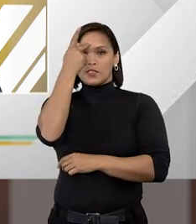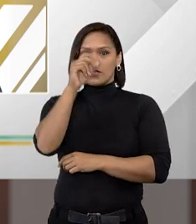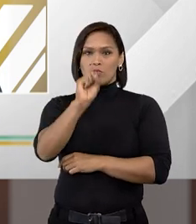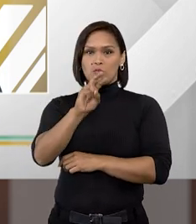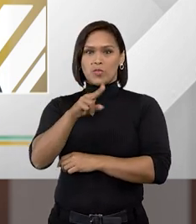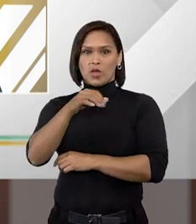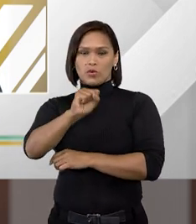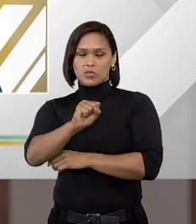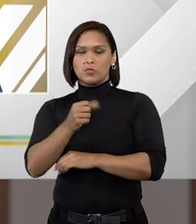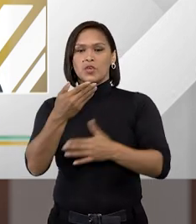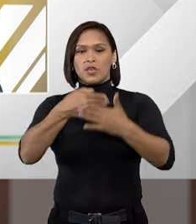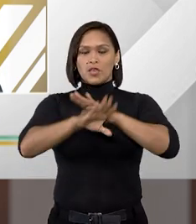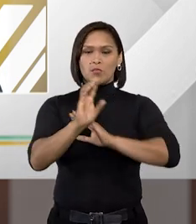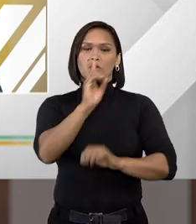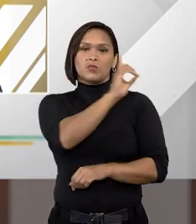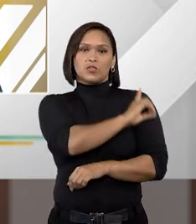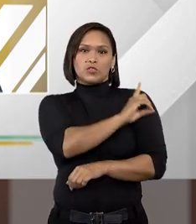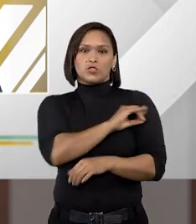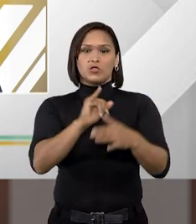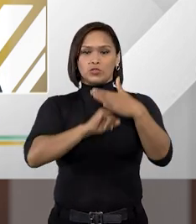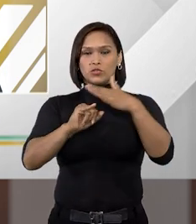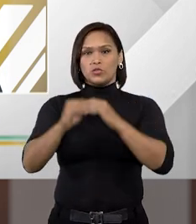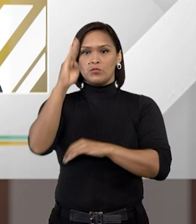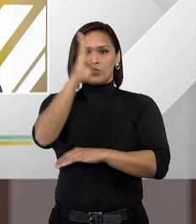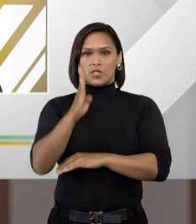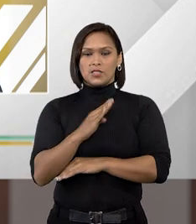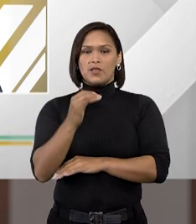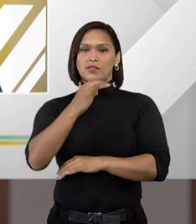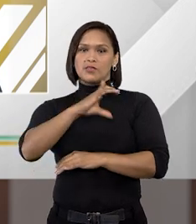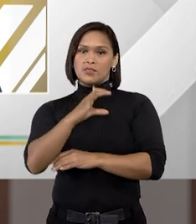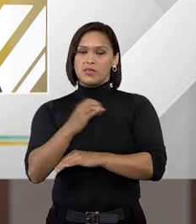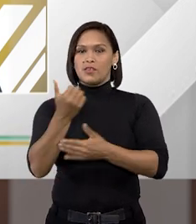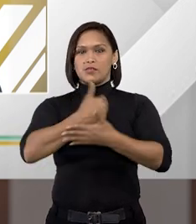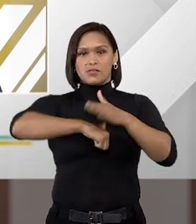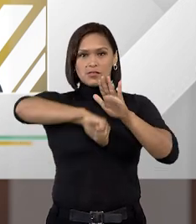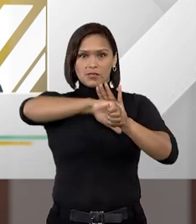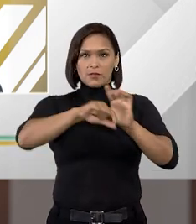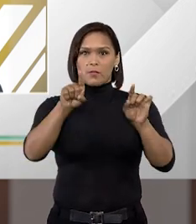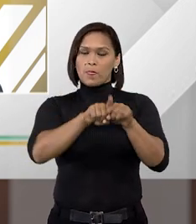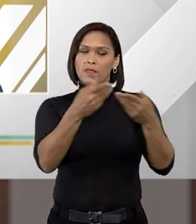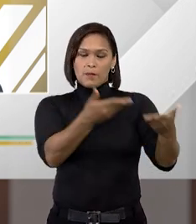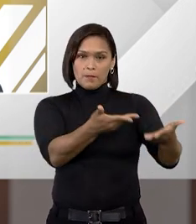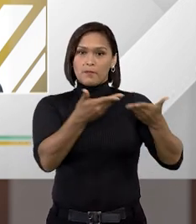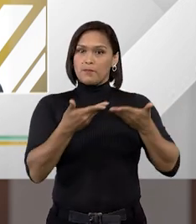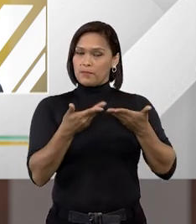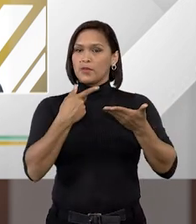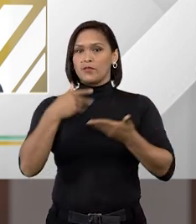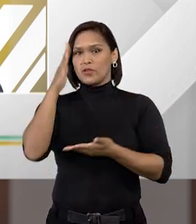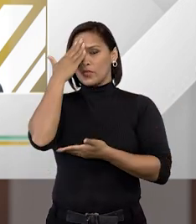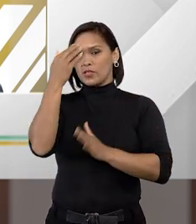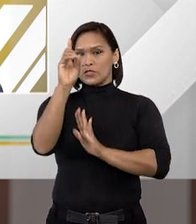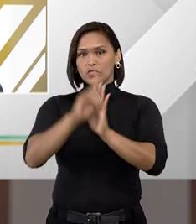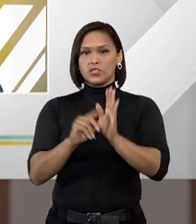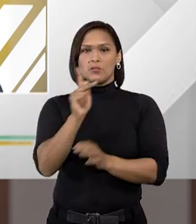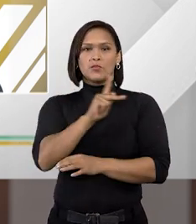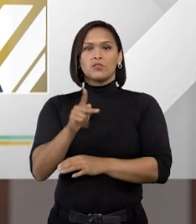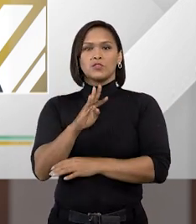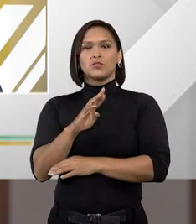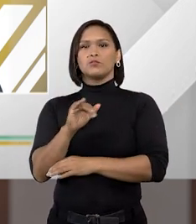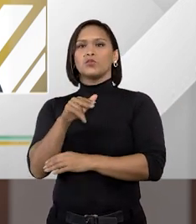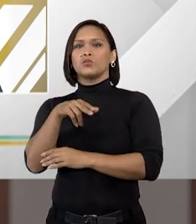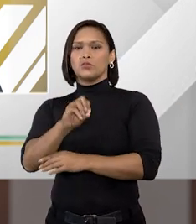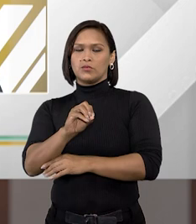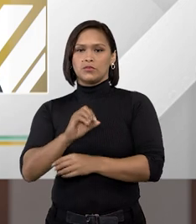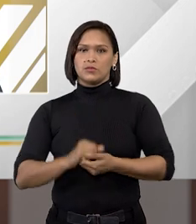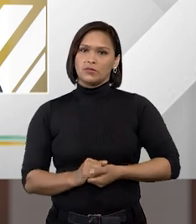Paulo e membro da Diretoria do Instituto Brasileiro de Ciências Criminais. Seja muito bem-vindo ao Entender Direito, professor Bruno.